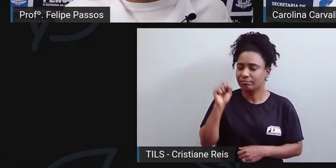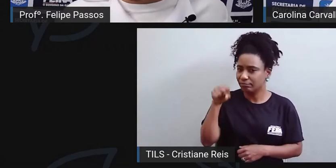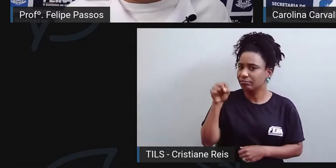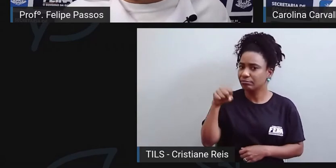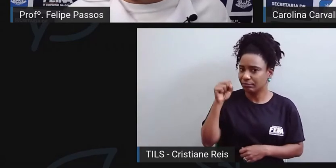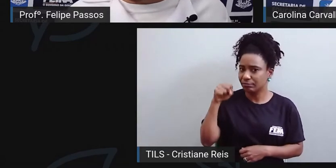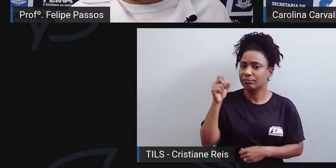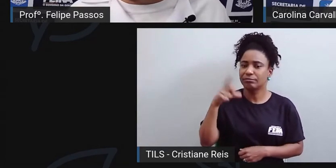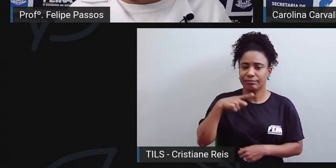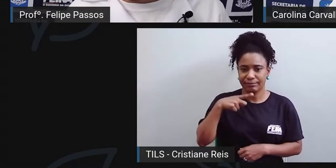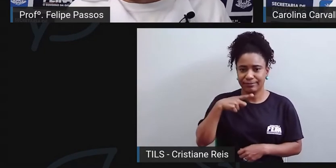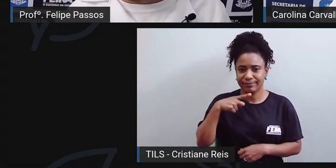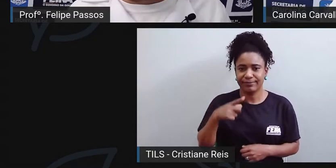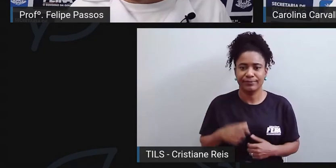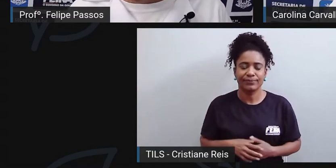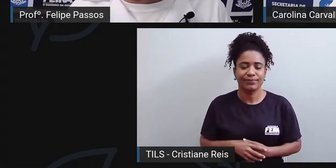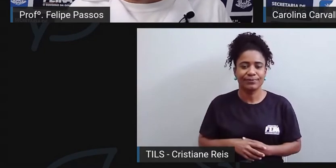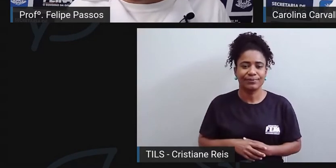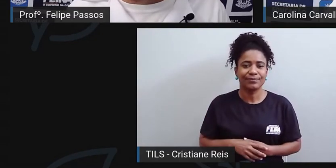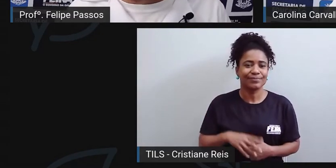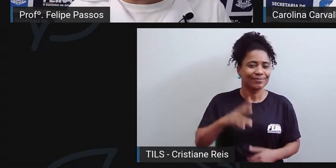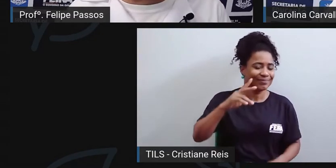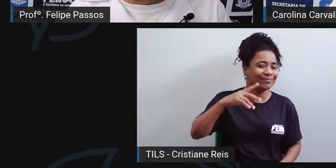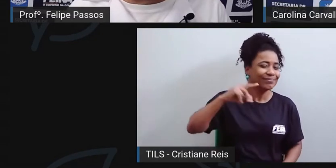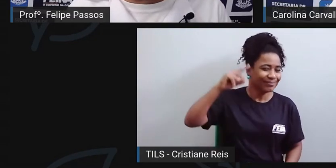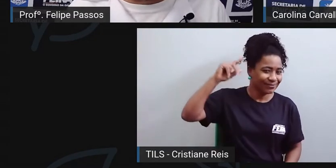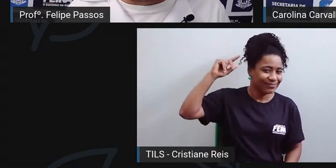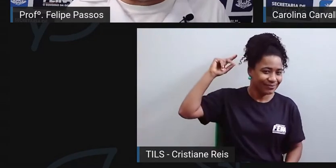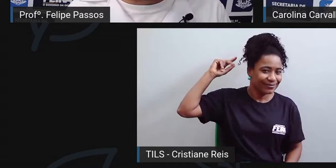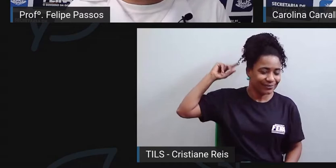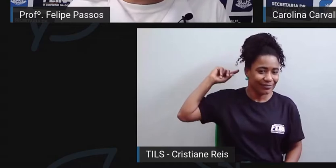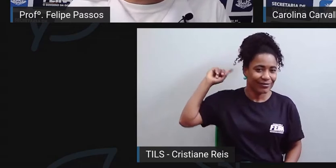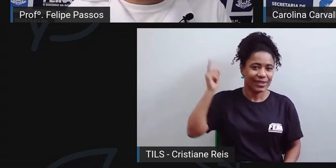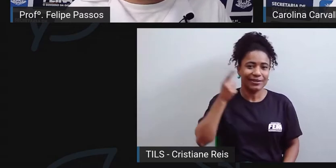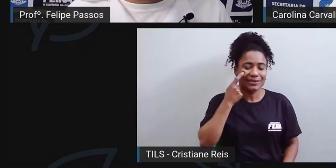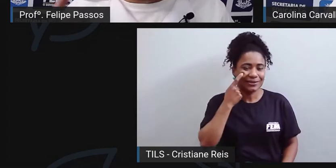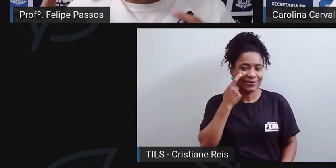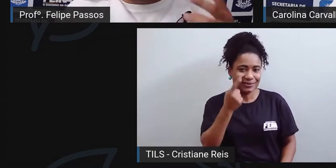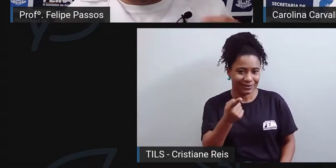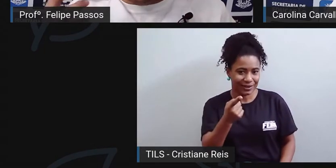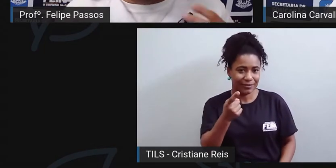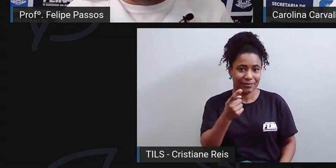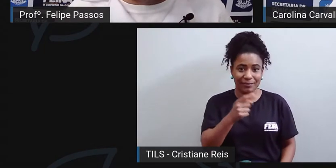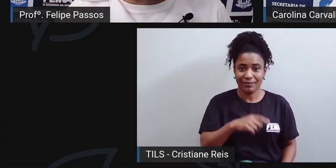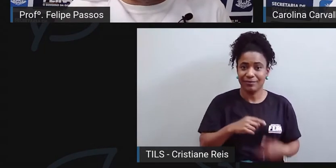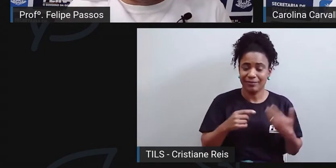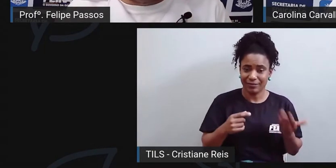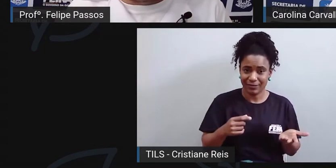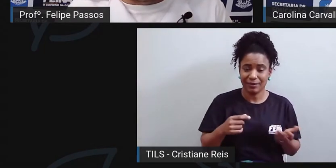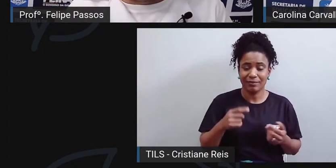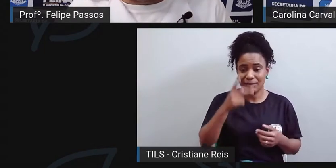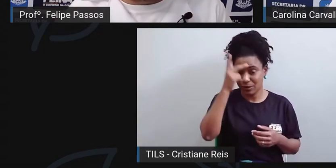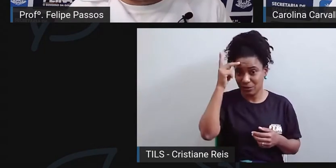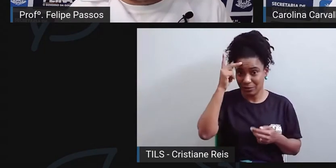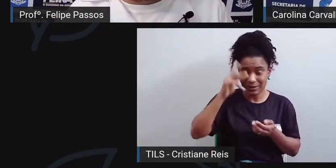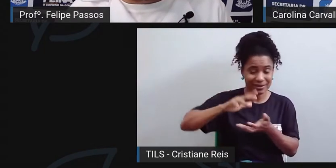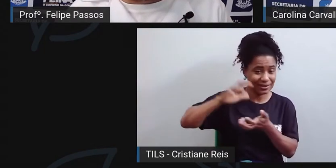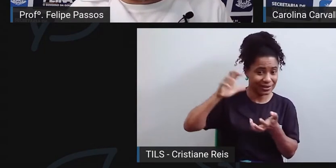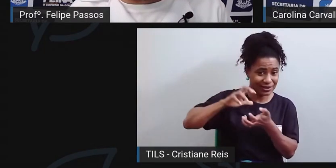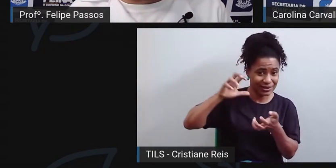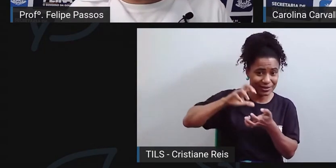Antigamente, a gente via, né, a gente observa isso nos nossos idosos hoje e nas histórias que a gente ouve contar,